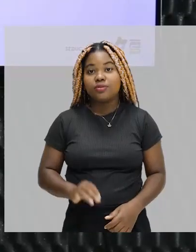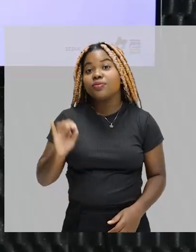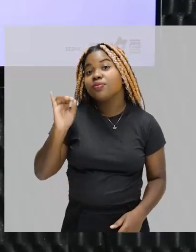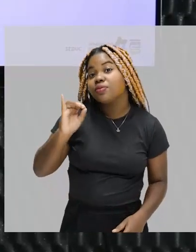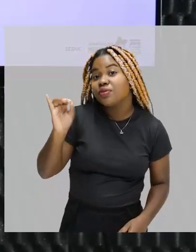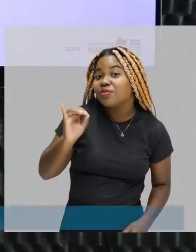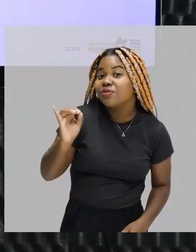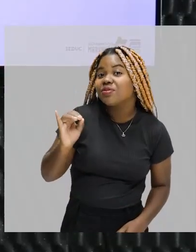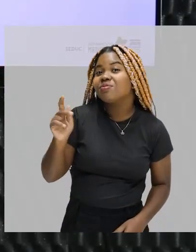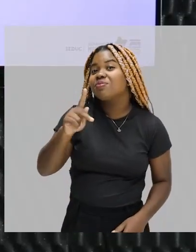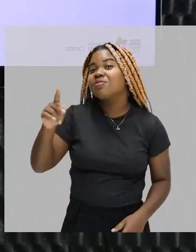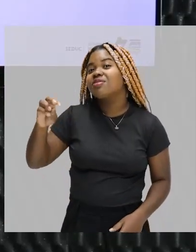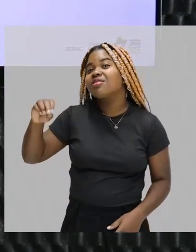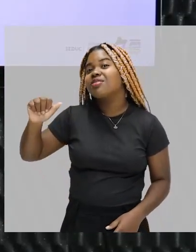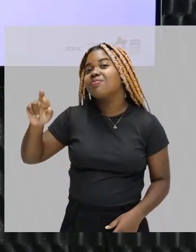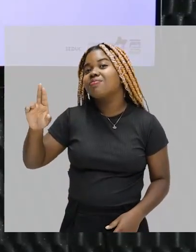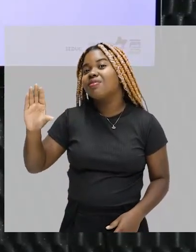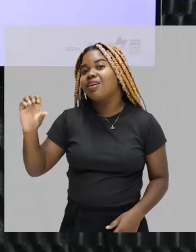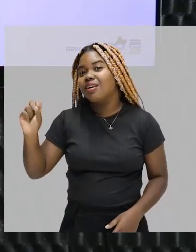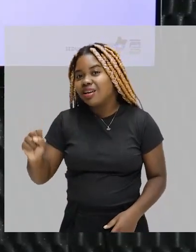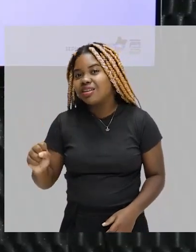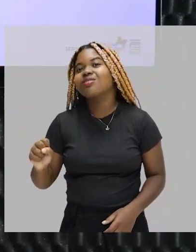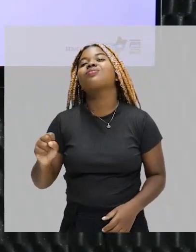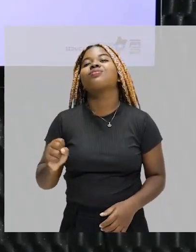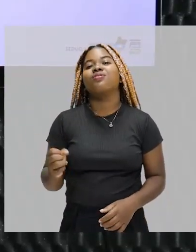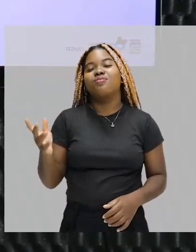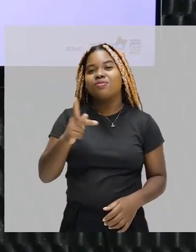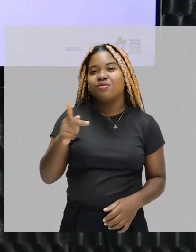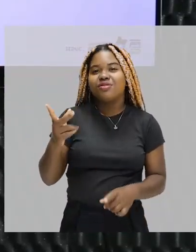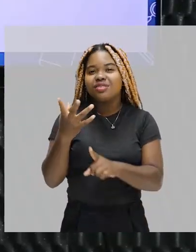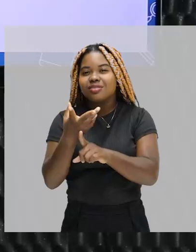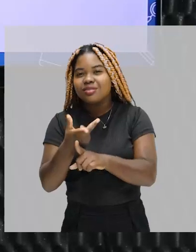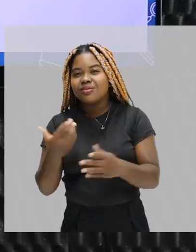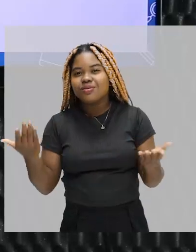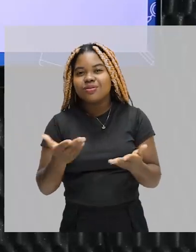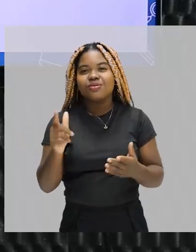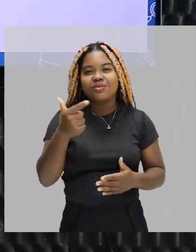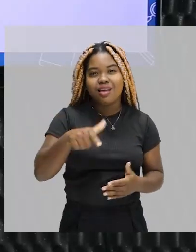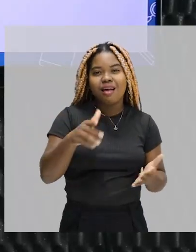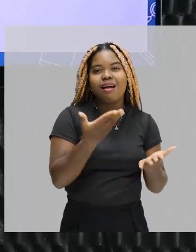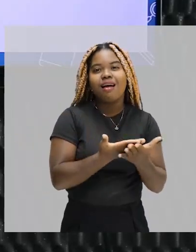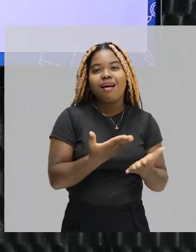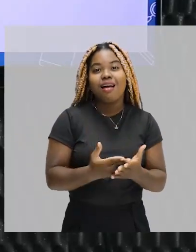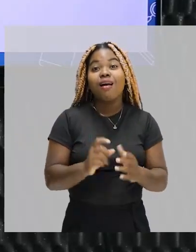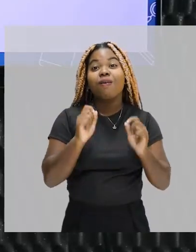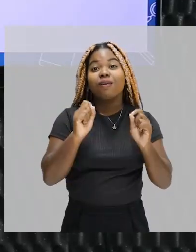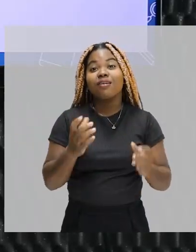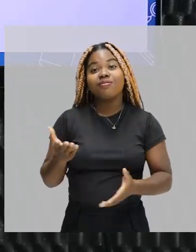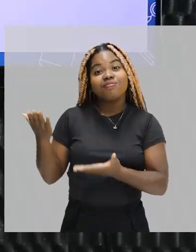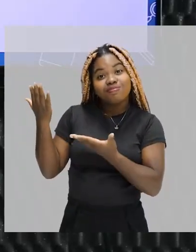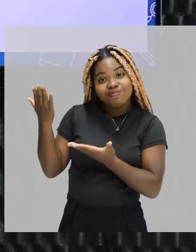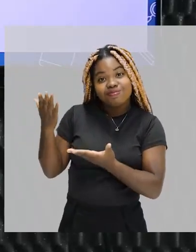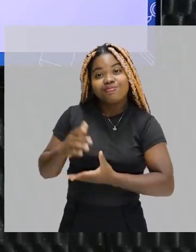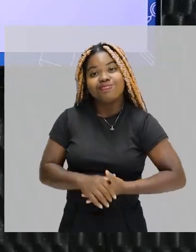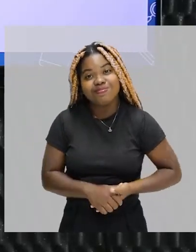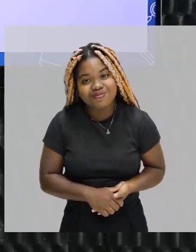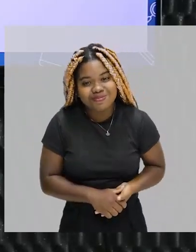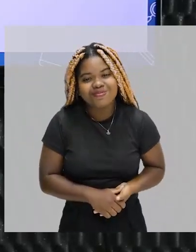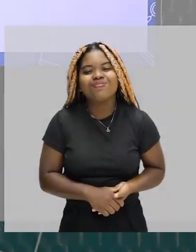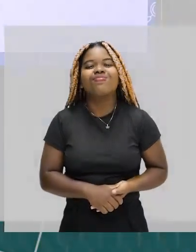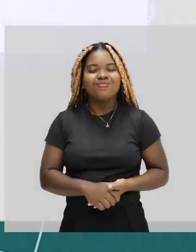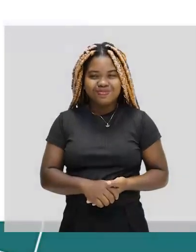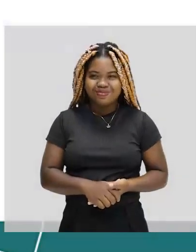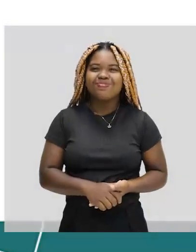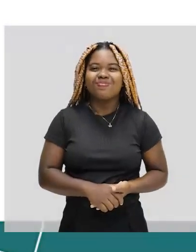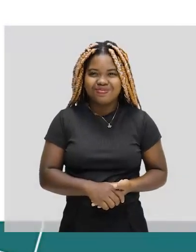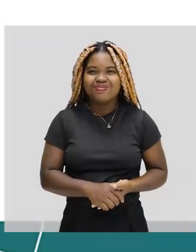Olá gente, professor Marcos Domeniz, professor de arte, e hoje nós vamos continuar nossa aula, nosso segundo módulo de técnicas